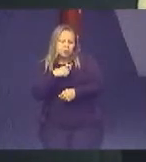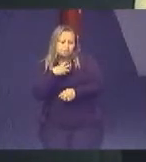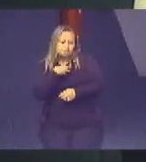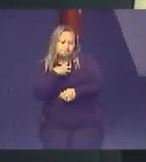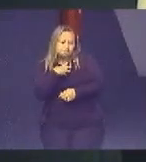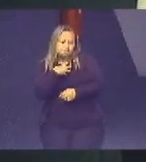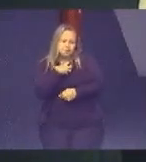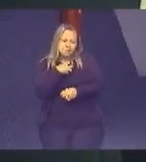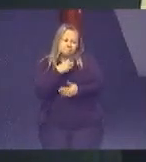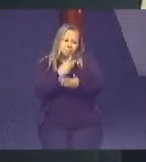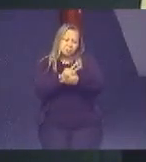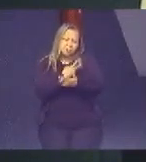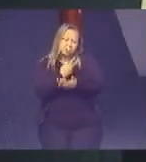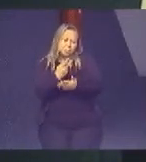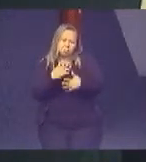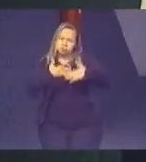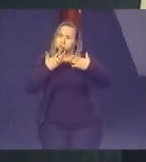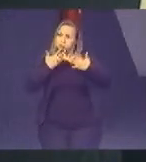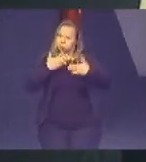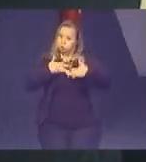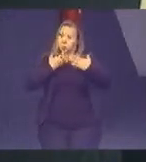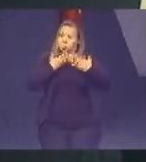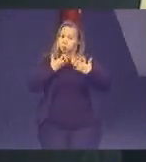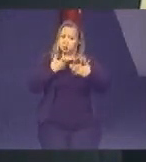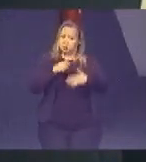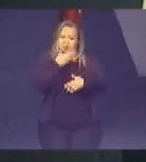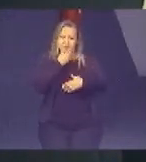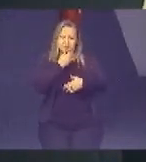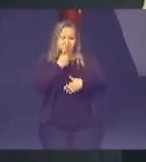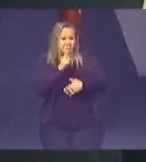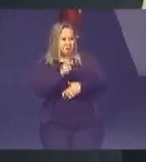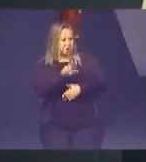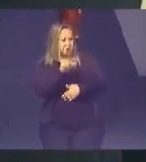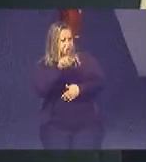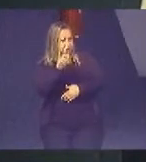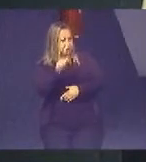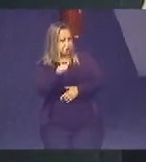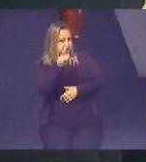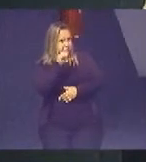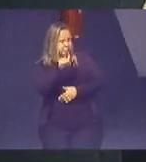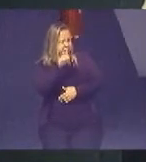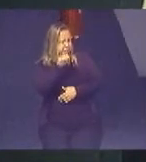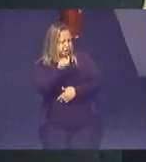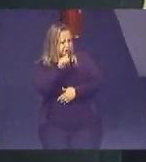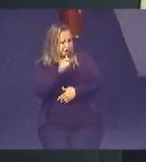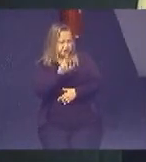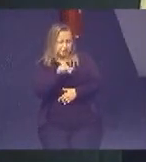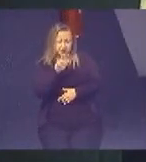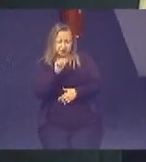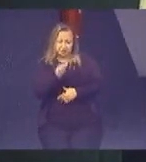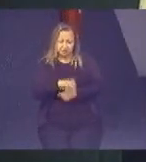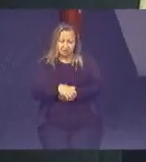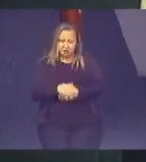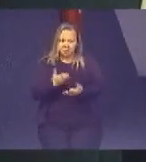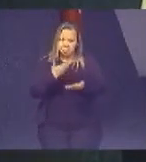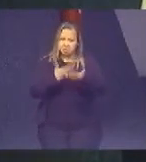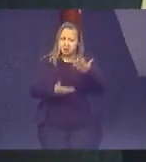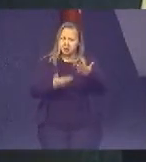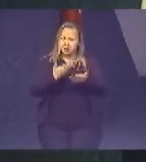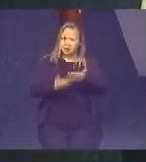de surpresa, aquele homem nunca havia bebido, na realidade ele havia perdido o emprego